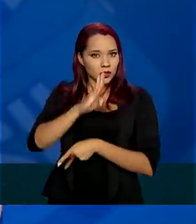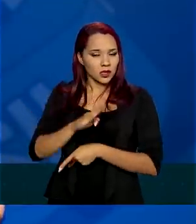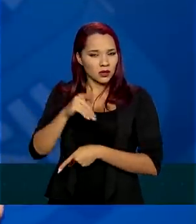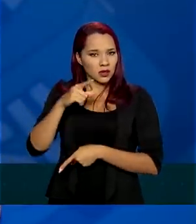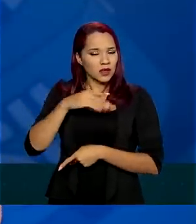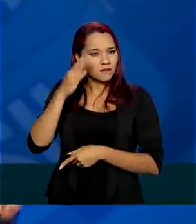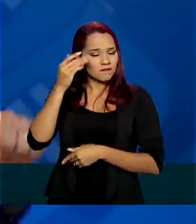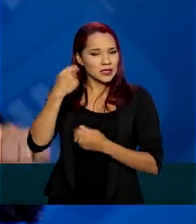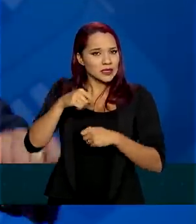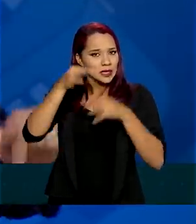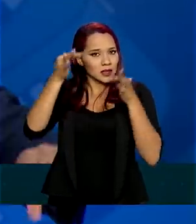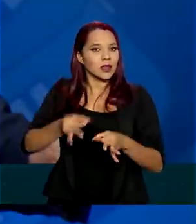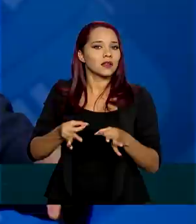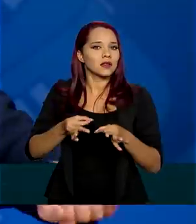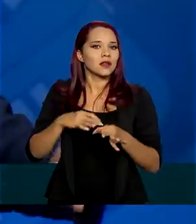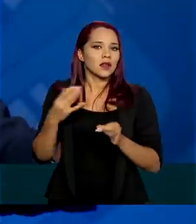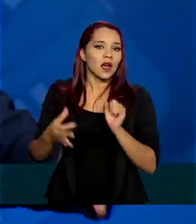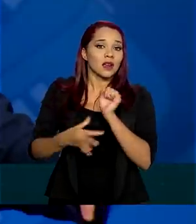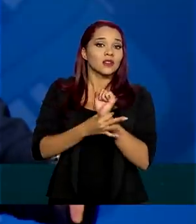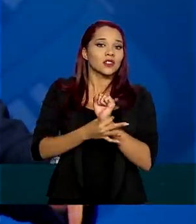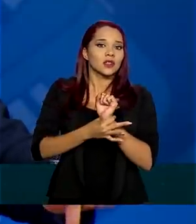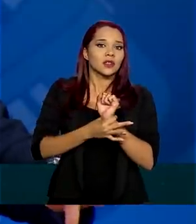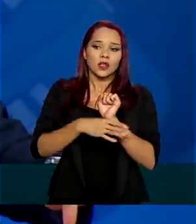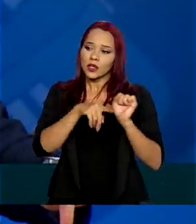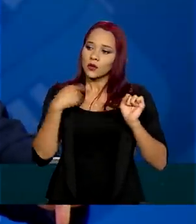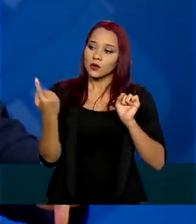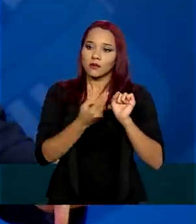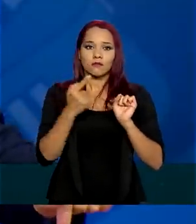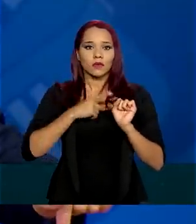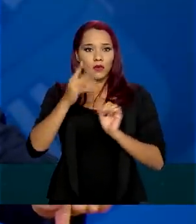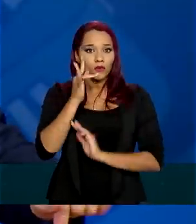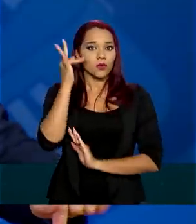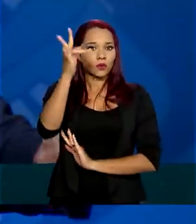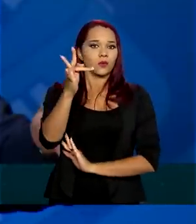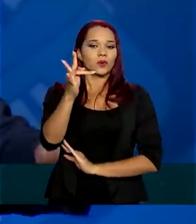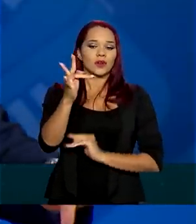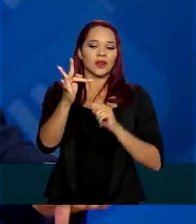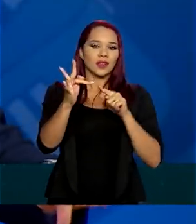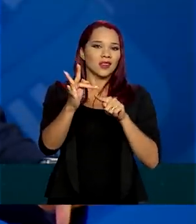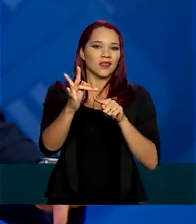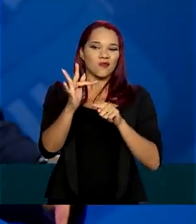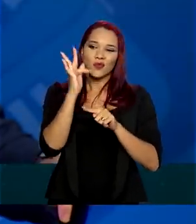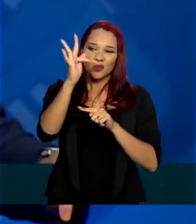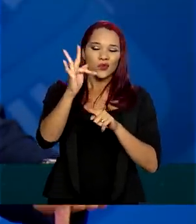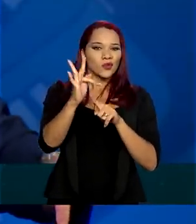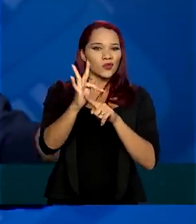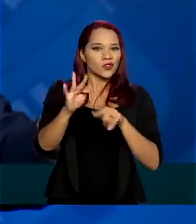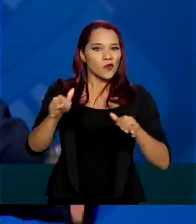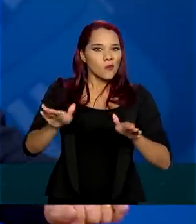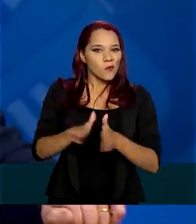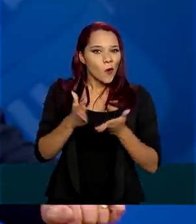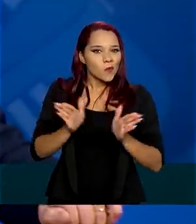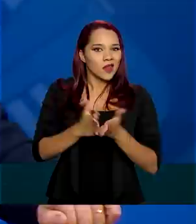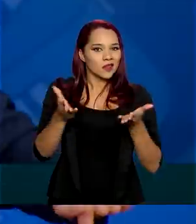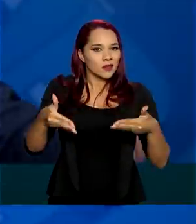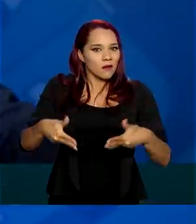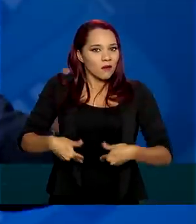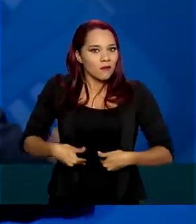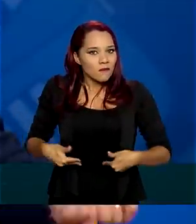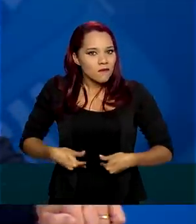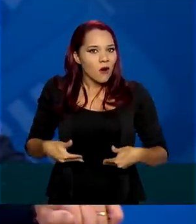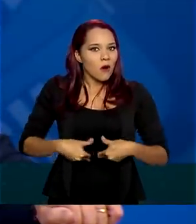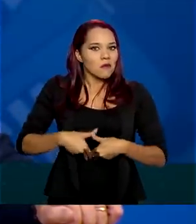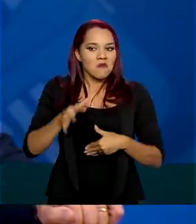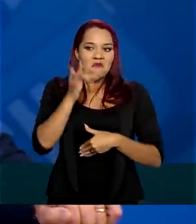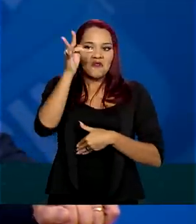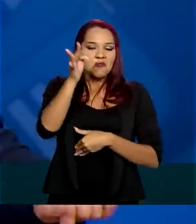Mas nós temos que garantir que tenhamos futuro e o futuro não pode ser de miséria, não pode ser de fome, não pode ser